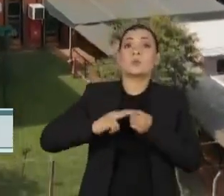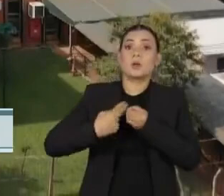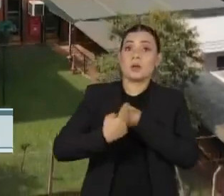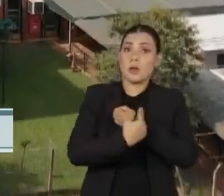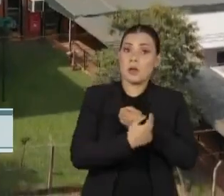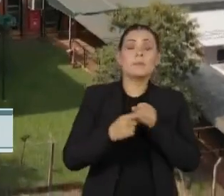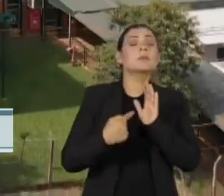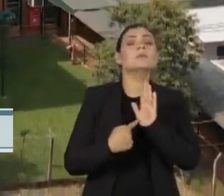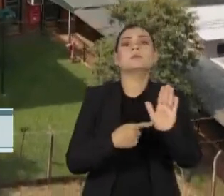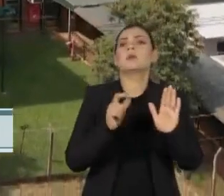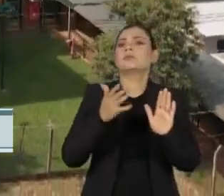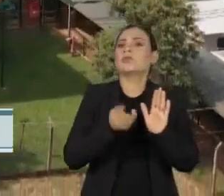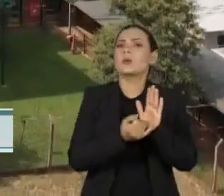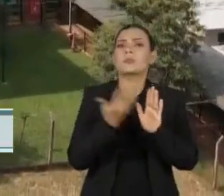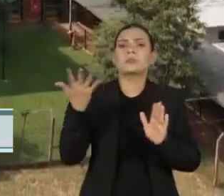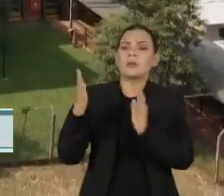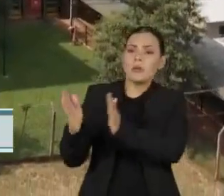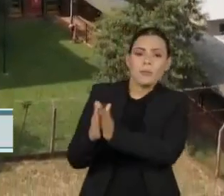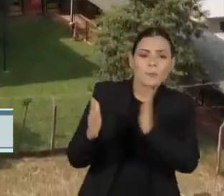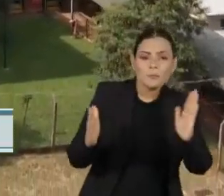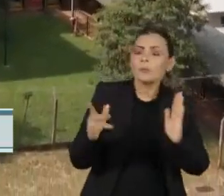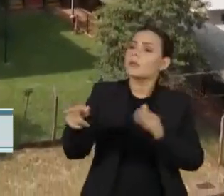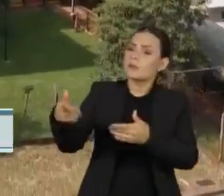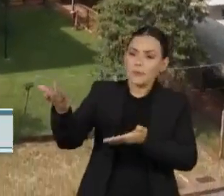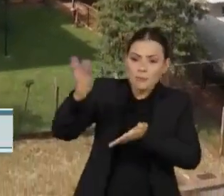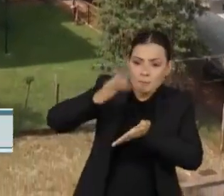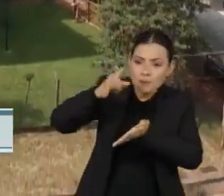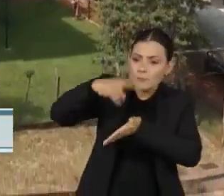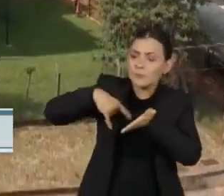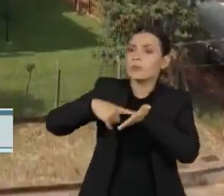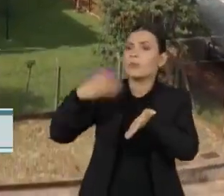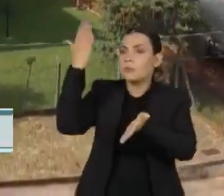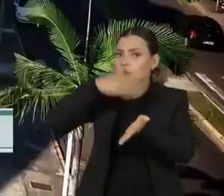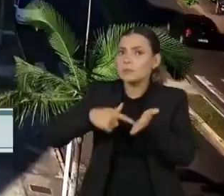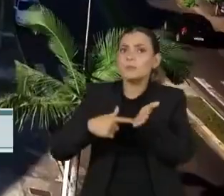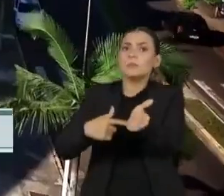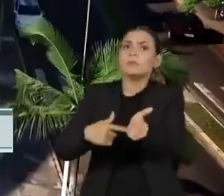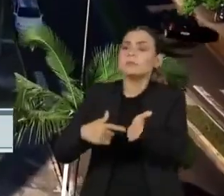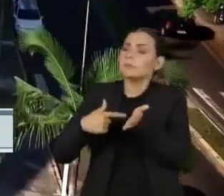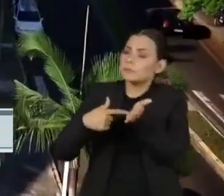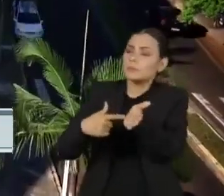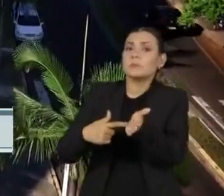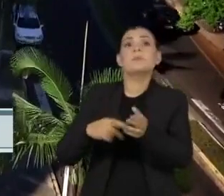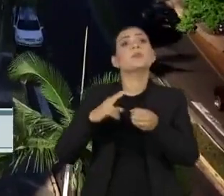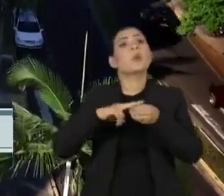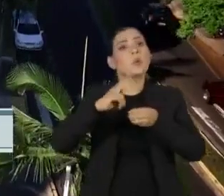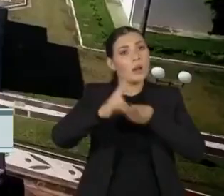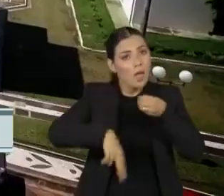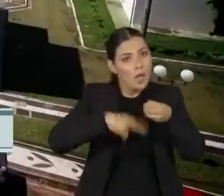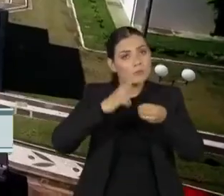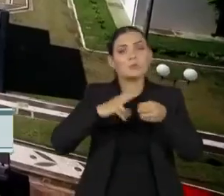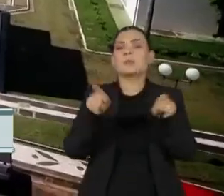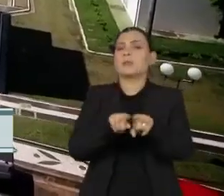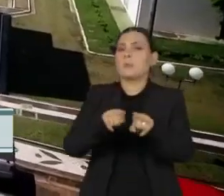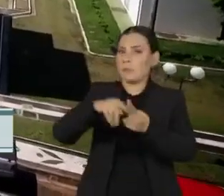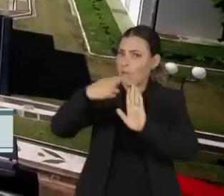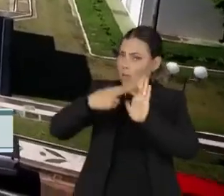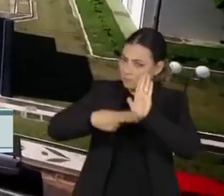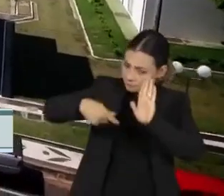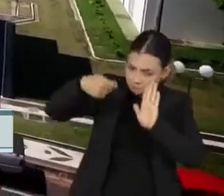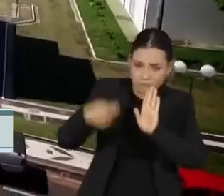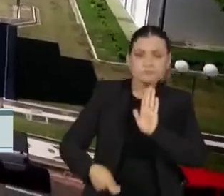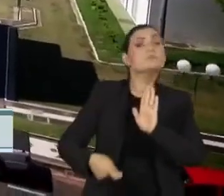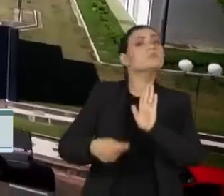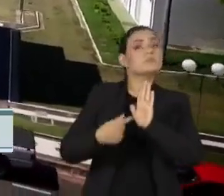estendeu várias vezes os prazos para a apresentação dos documentos desde o início do ano. A Unesp também aplica as mesmas medidas,